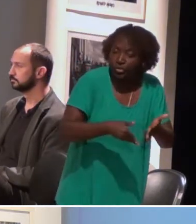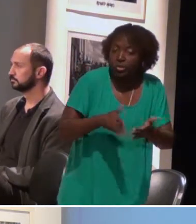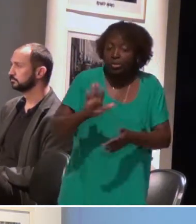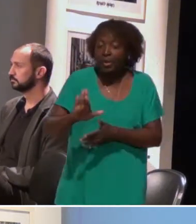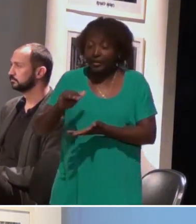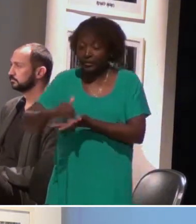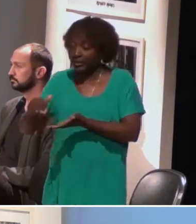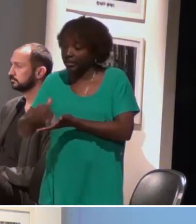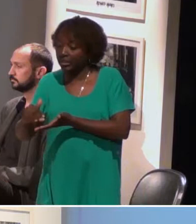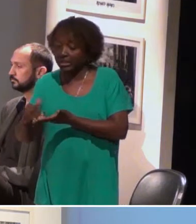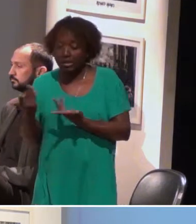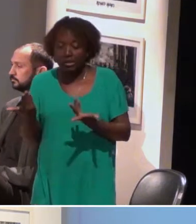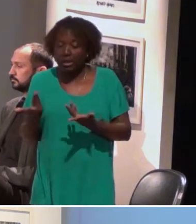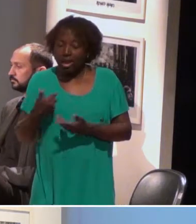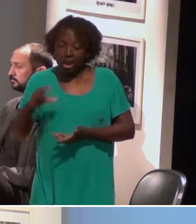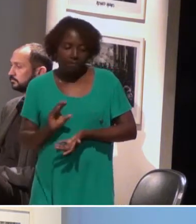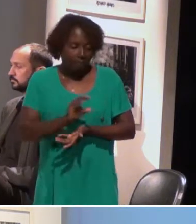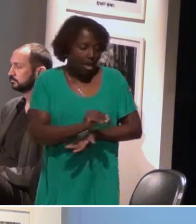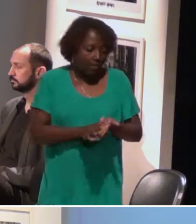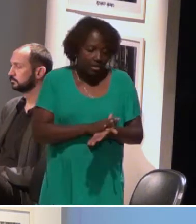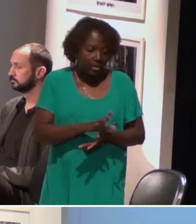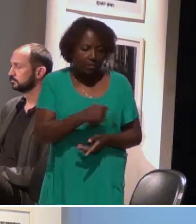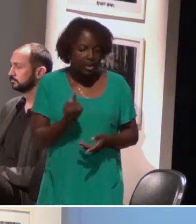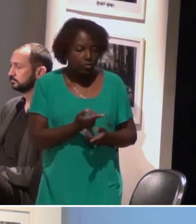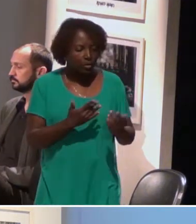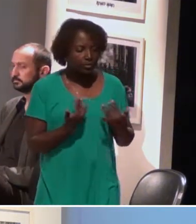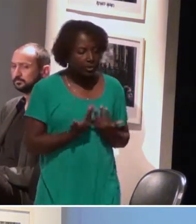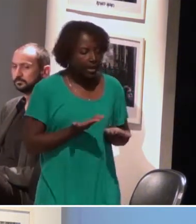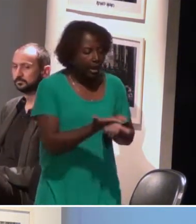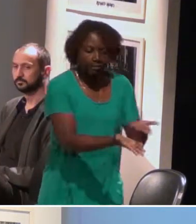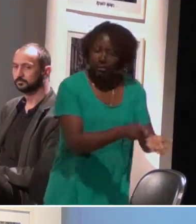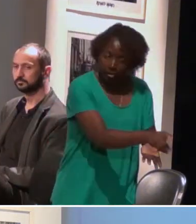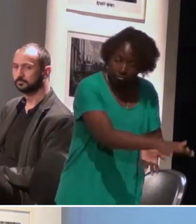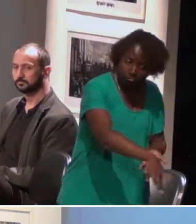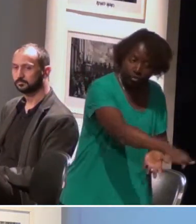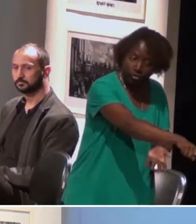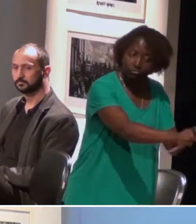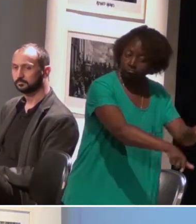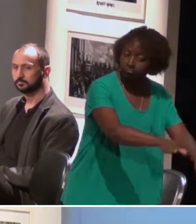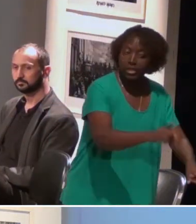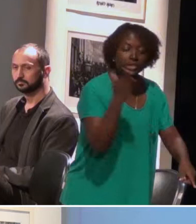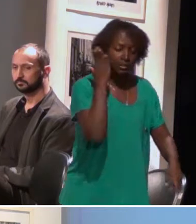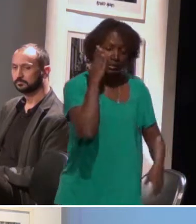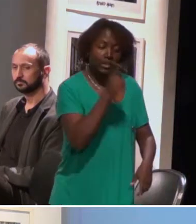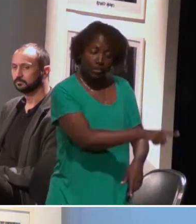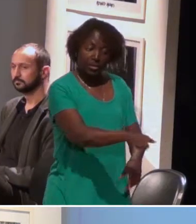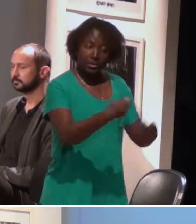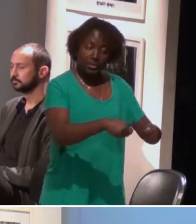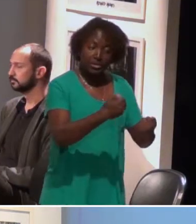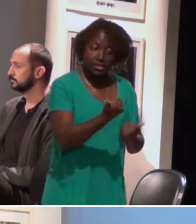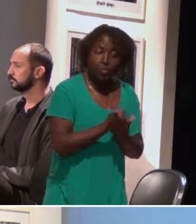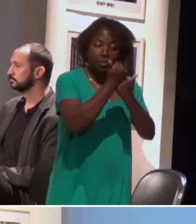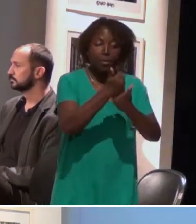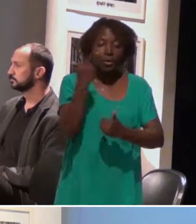não envia verba, mas nós também não abandonamos esse público, porque nós sabemos que ele precisa desse apoio para ingressar